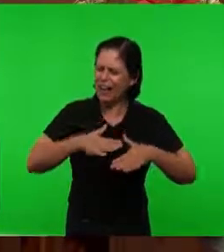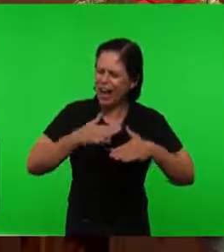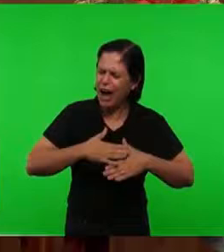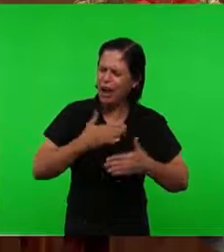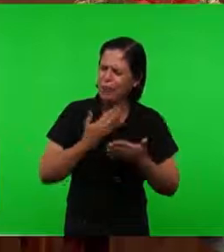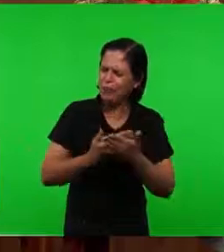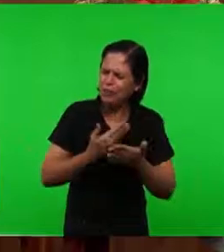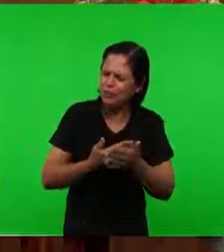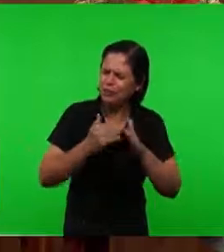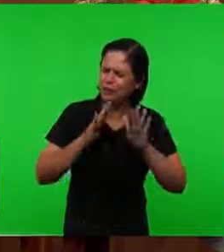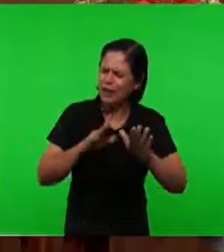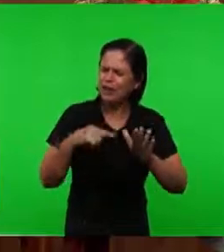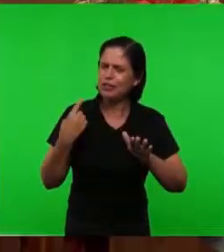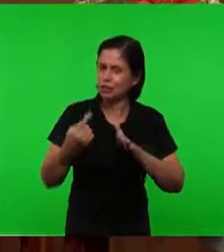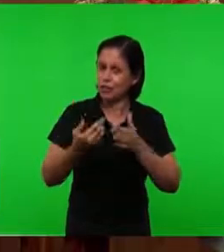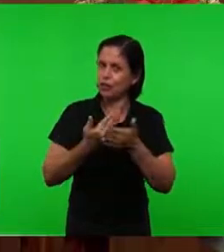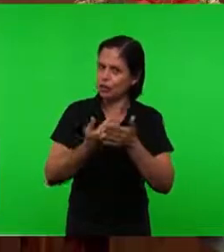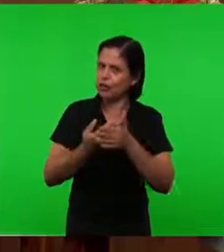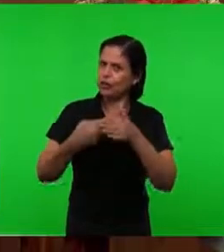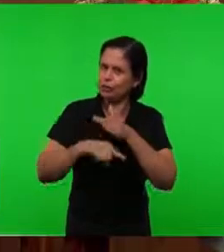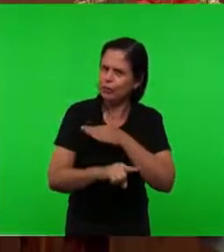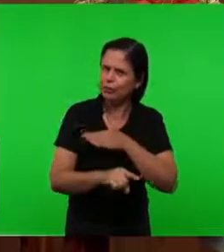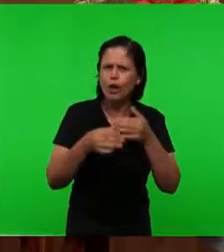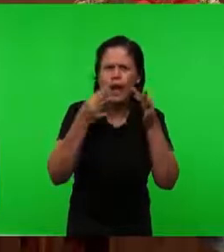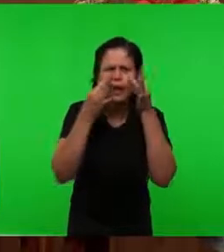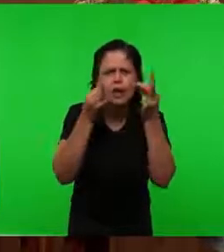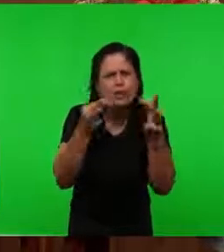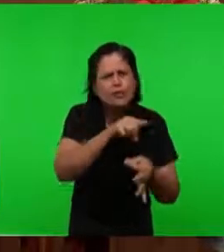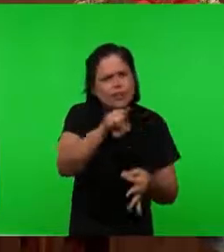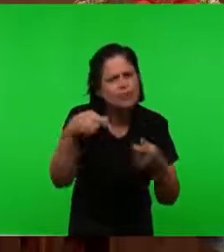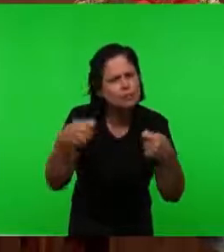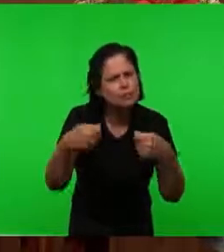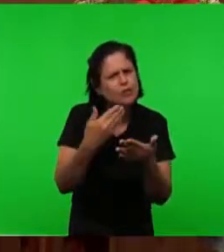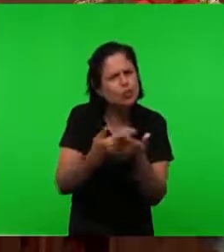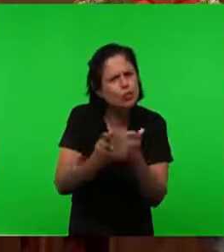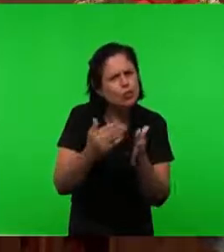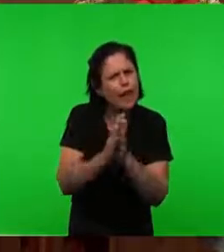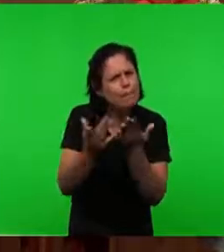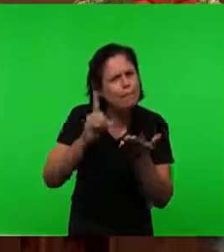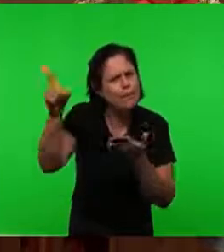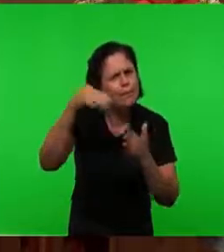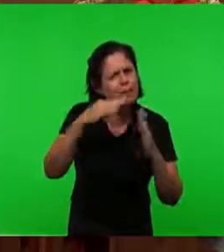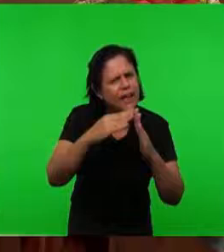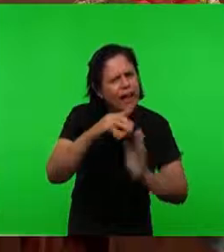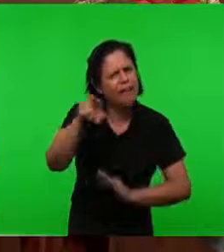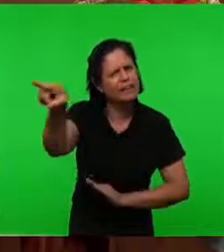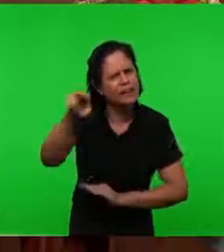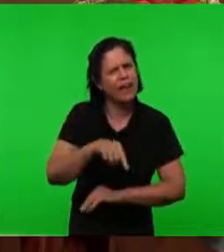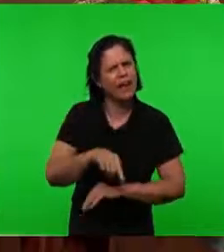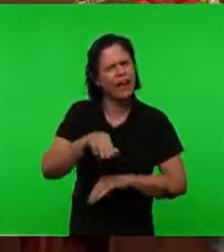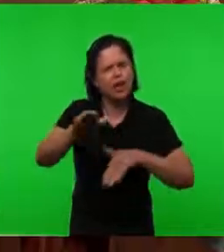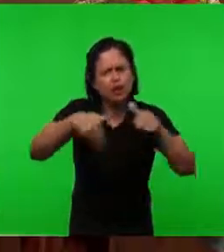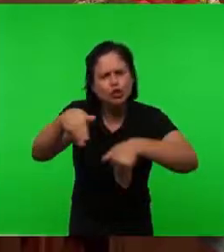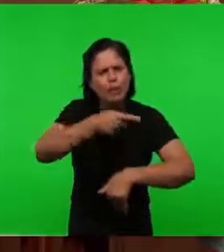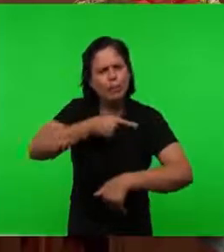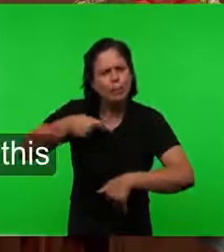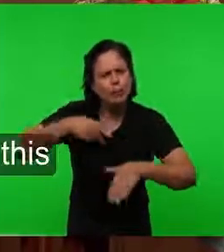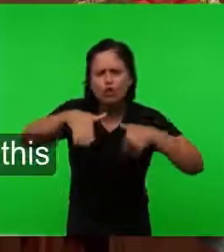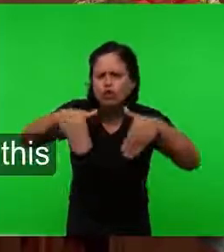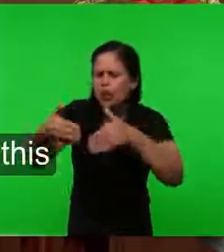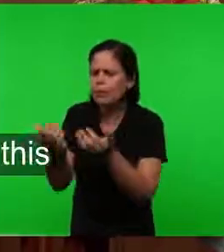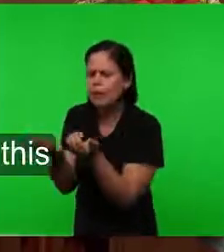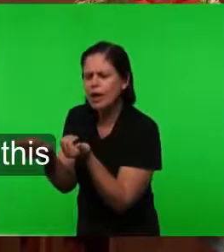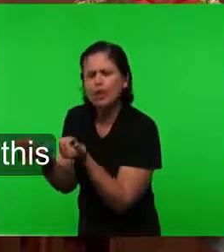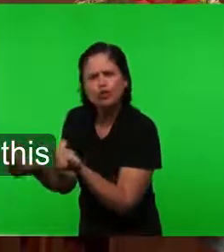nós chamamos A atenção Das igrejas Para estudar A palavra Aos pastores Que se reúnam Com suas ovelhas Com os